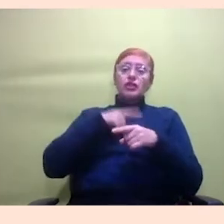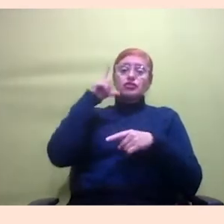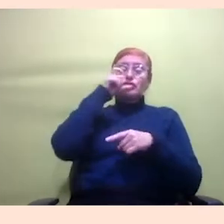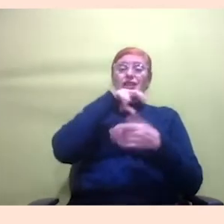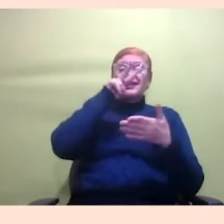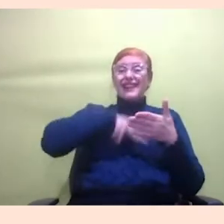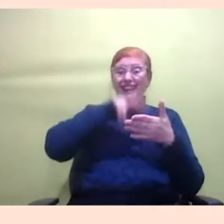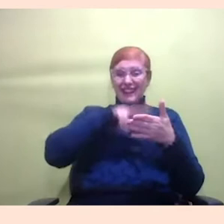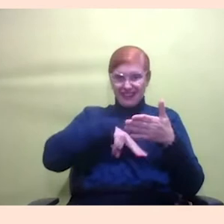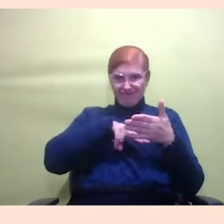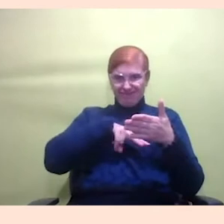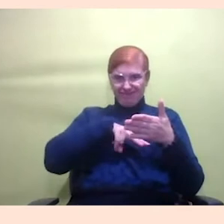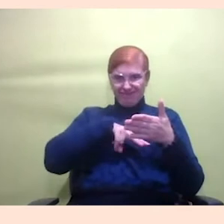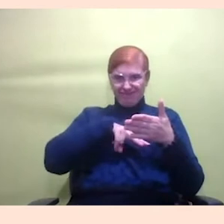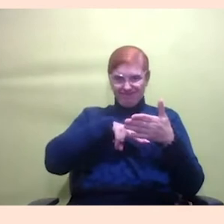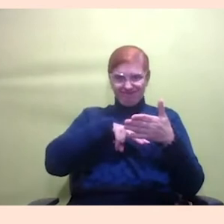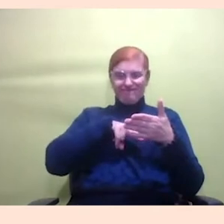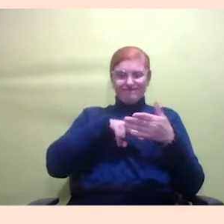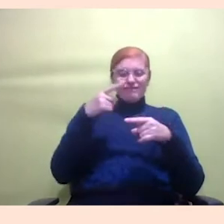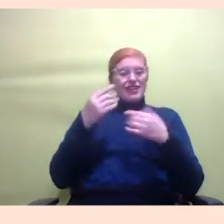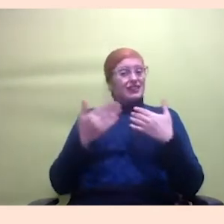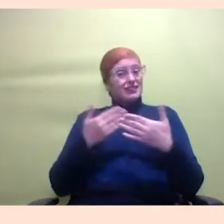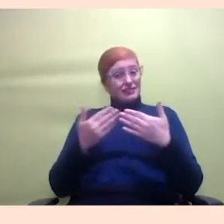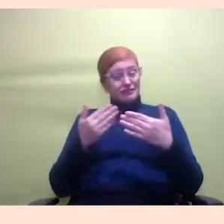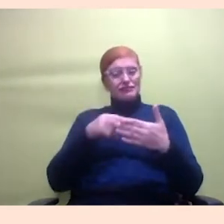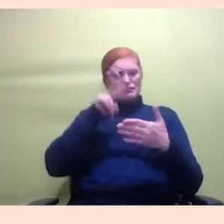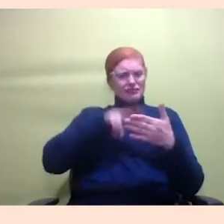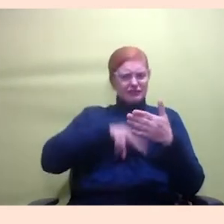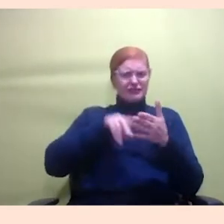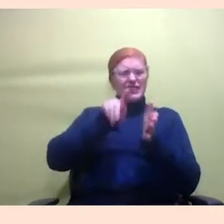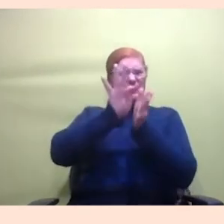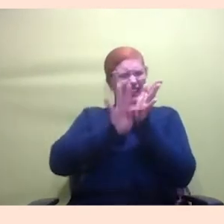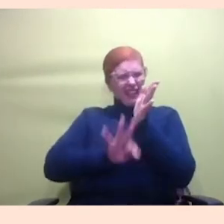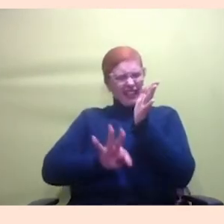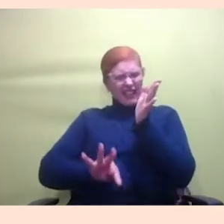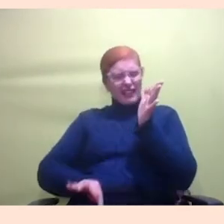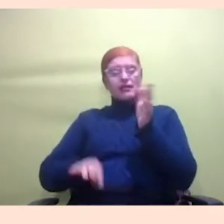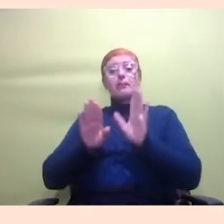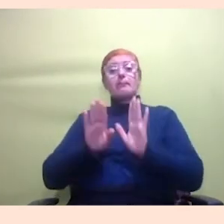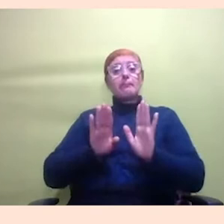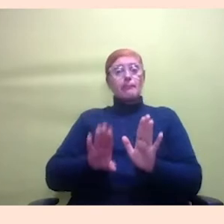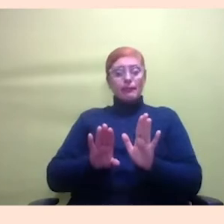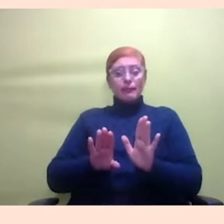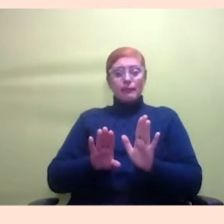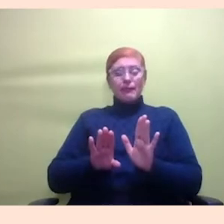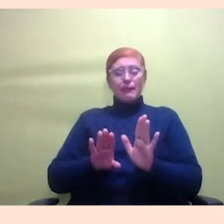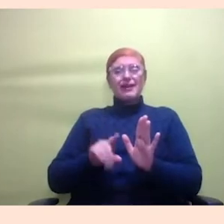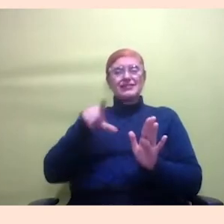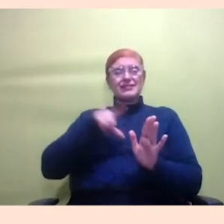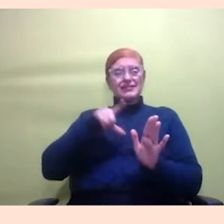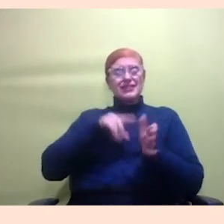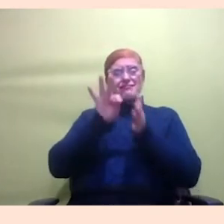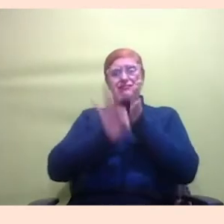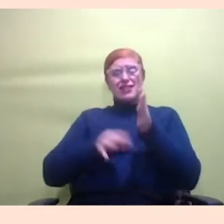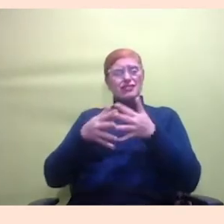seca às vezes você lê um monte de texto mas a perspectiva teórica às vezes é muito confusa então hoje por exemplo